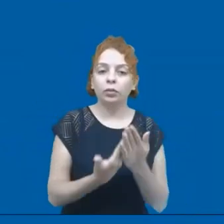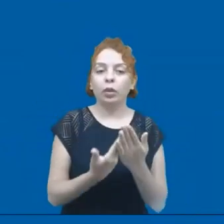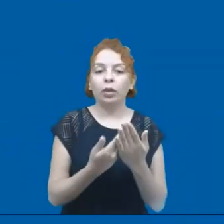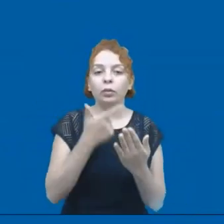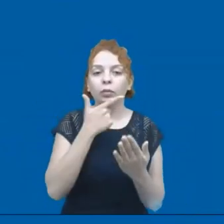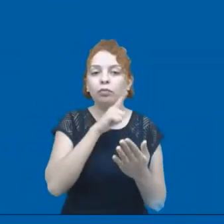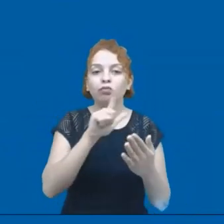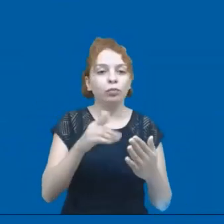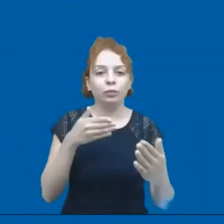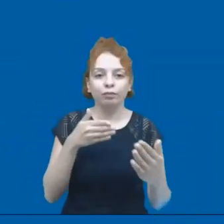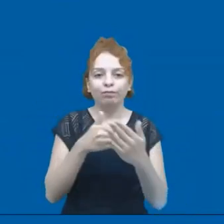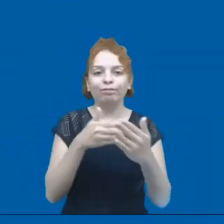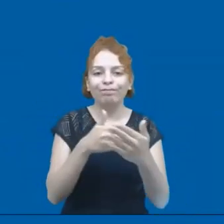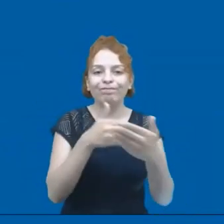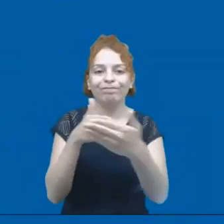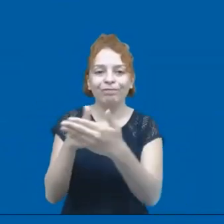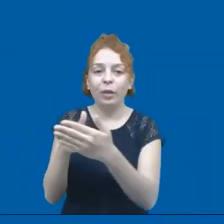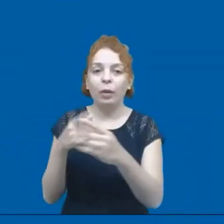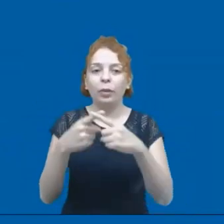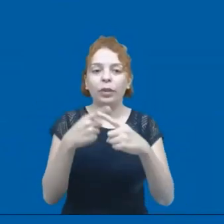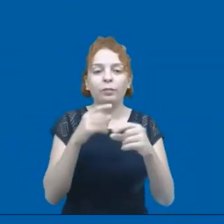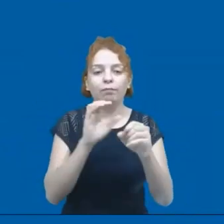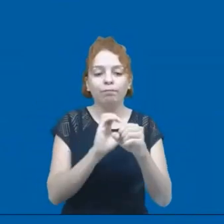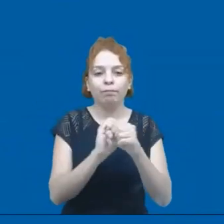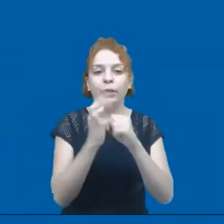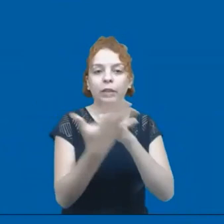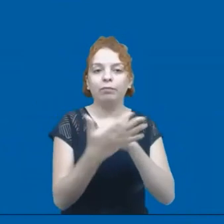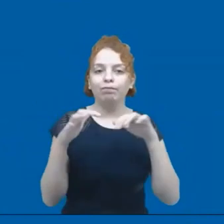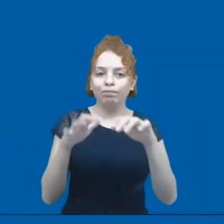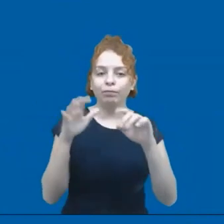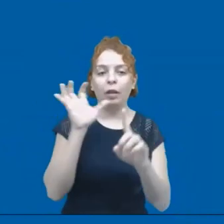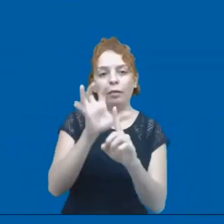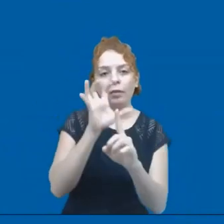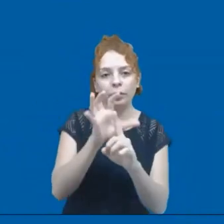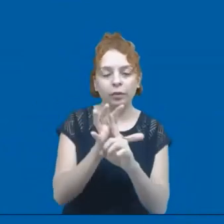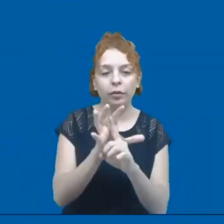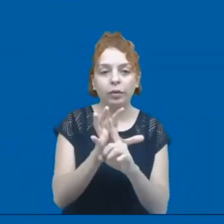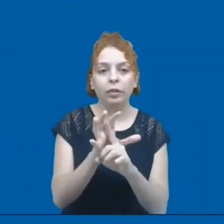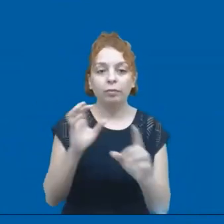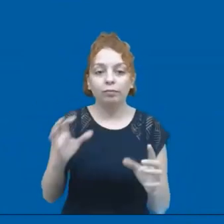interrupções provocadas pela pandemia. e os desafios